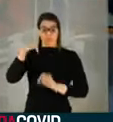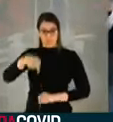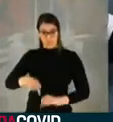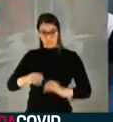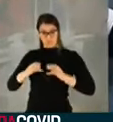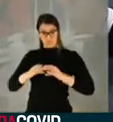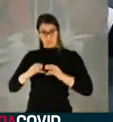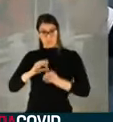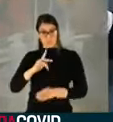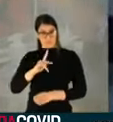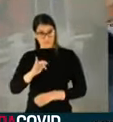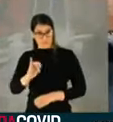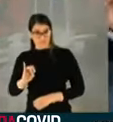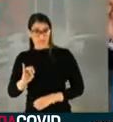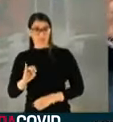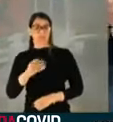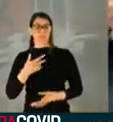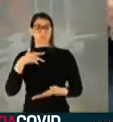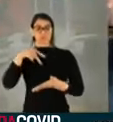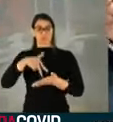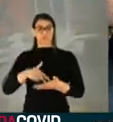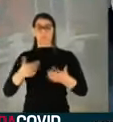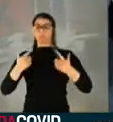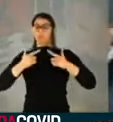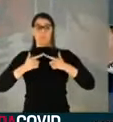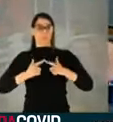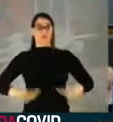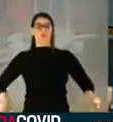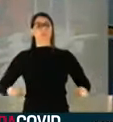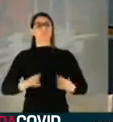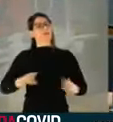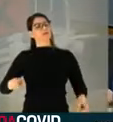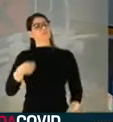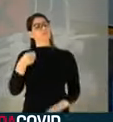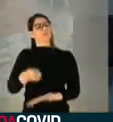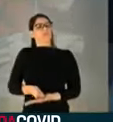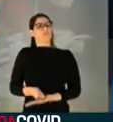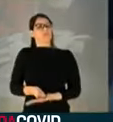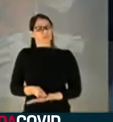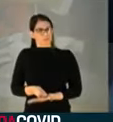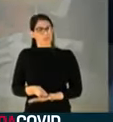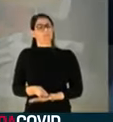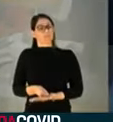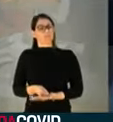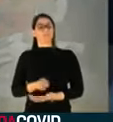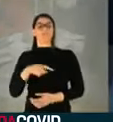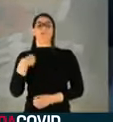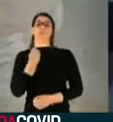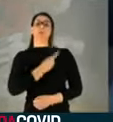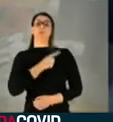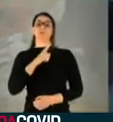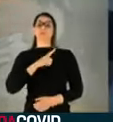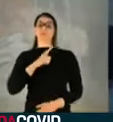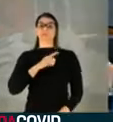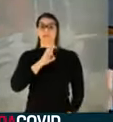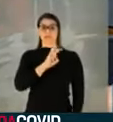posição isenta, mas ao mesmo tempo uma posição muito firme em relação ao fato de termos